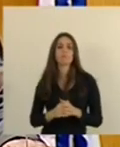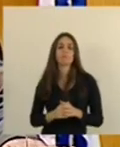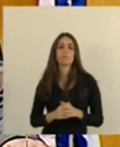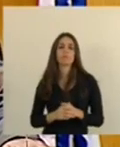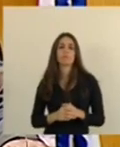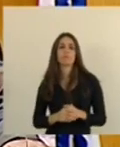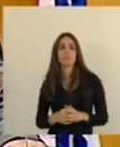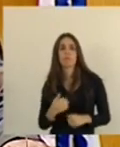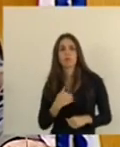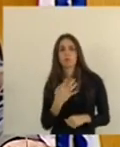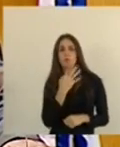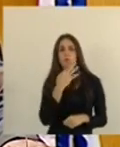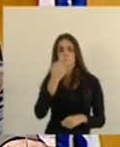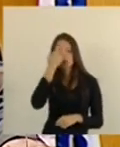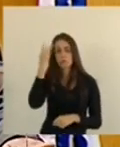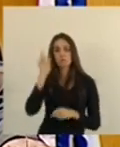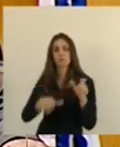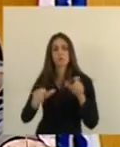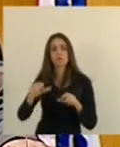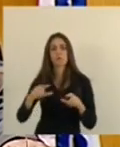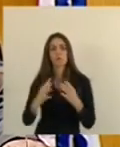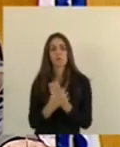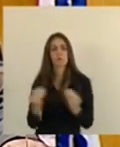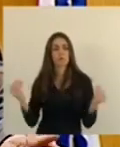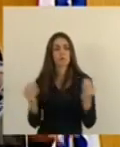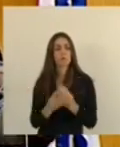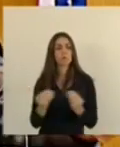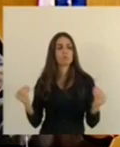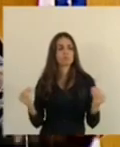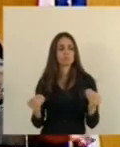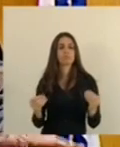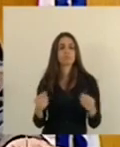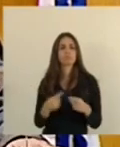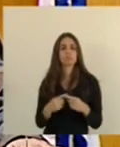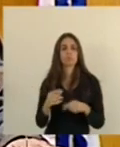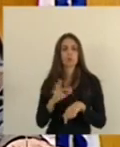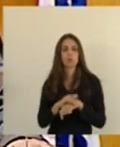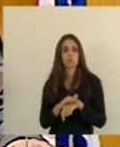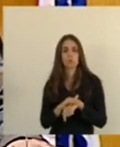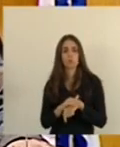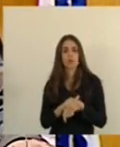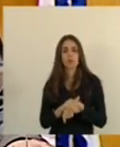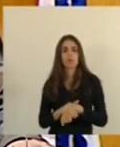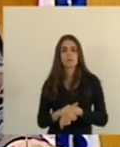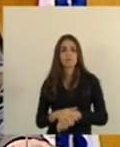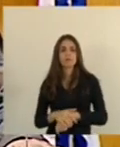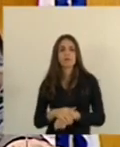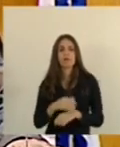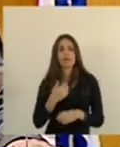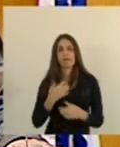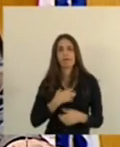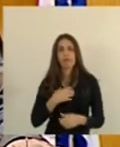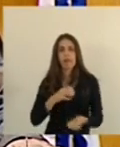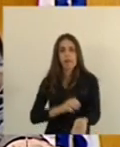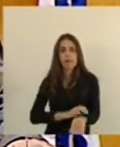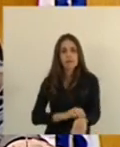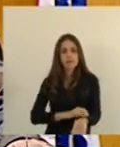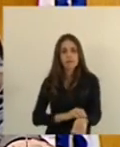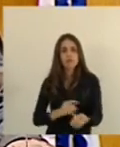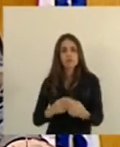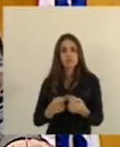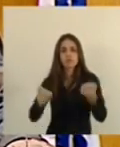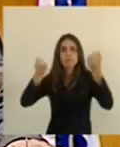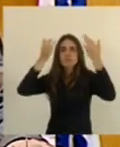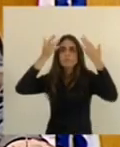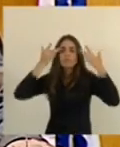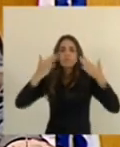Eu conheço diversas pessoas também que se curaram, principalmente de doenças reumáticas, de alergias, tomando banho de areia